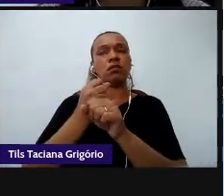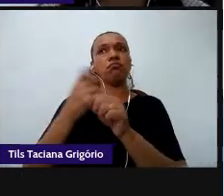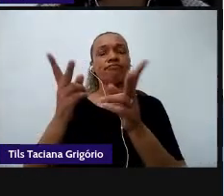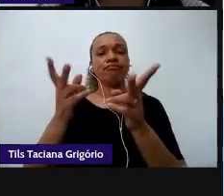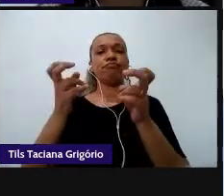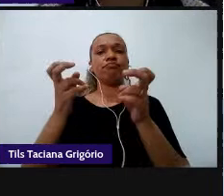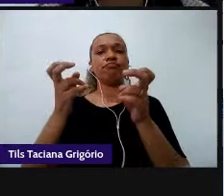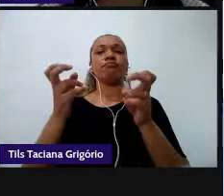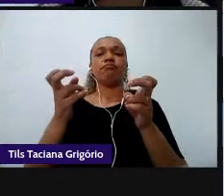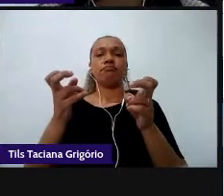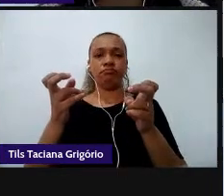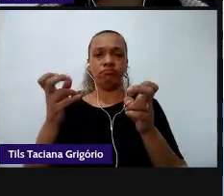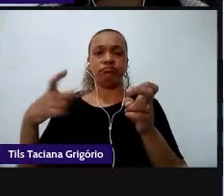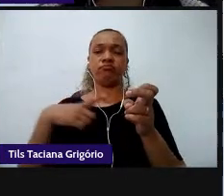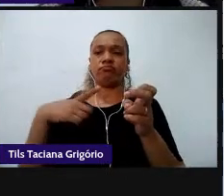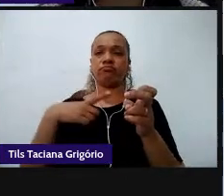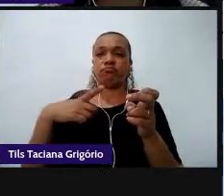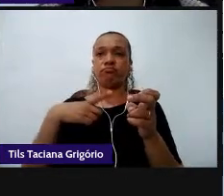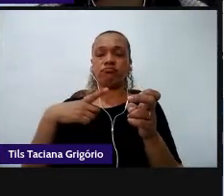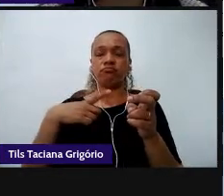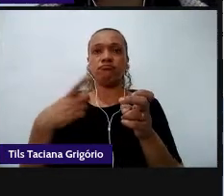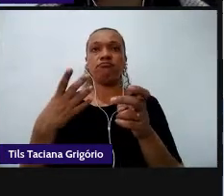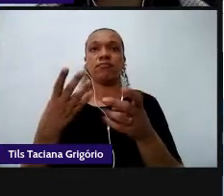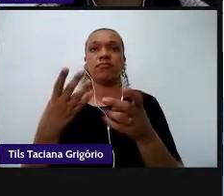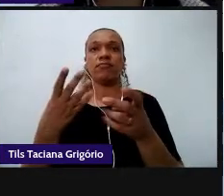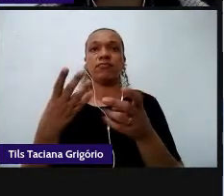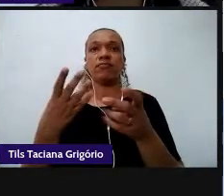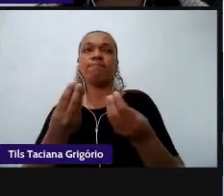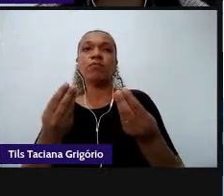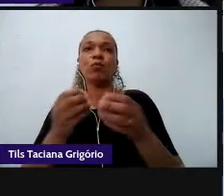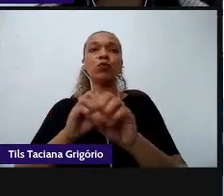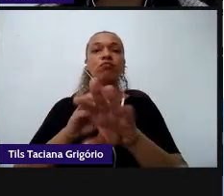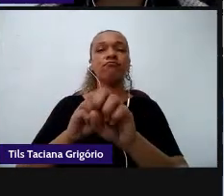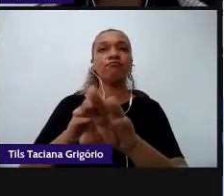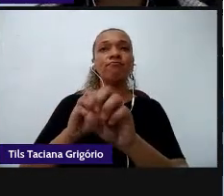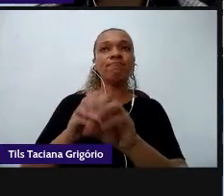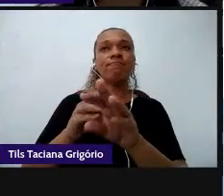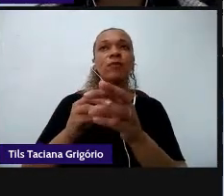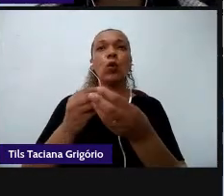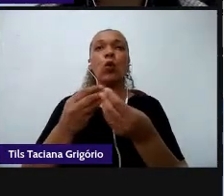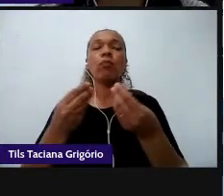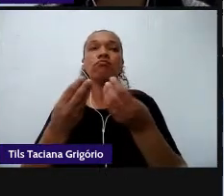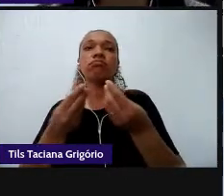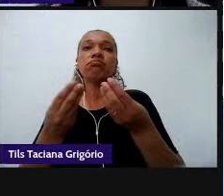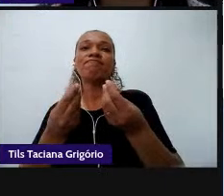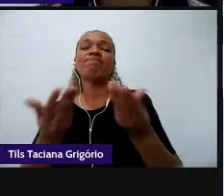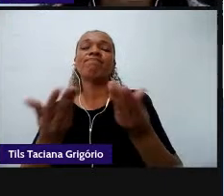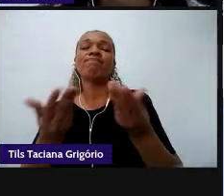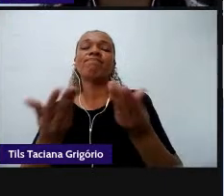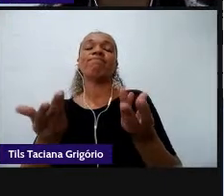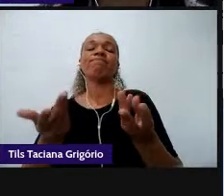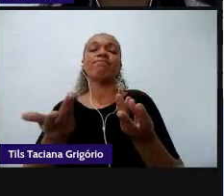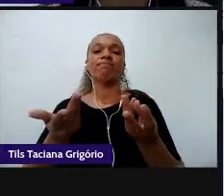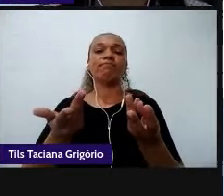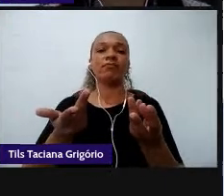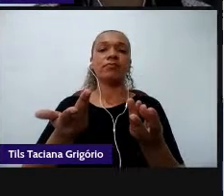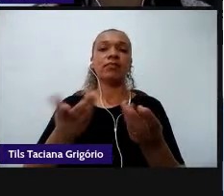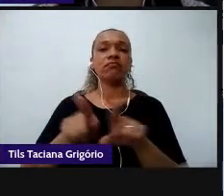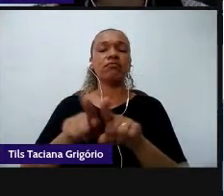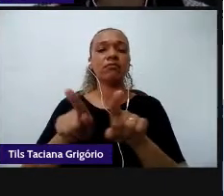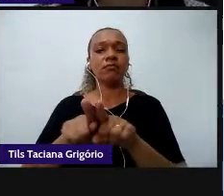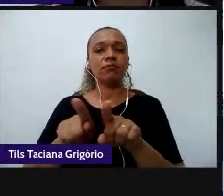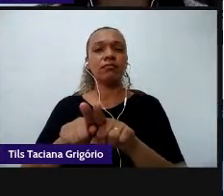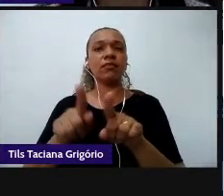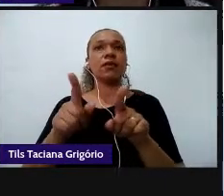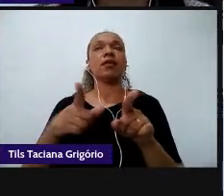nossa fragilidade com relação ao ensino a fragilidade de disposição né